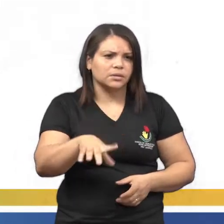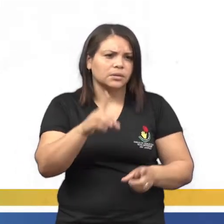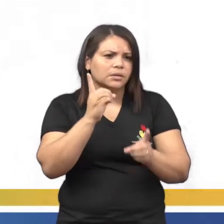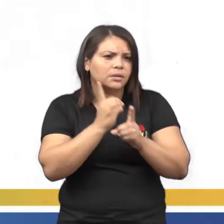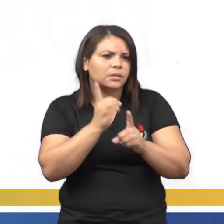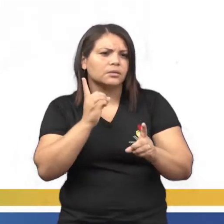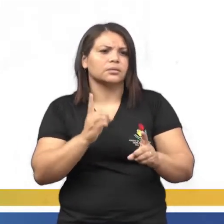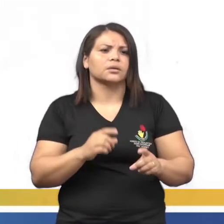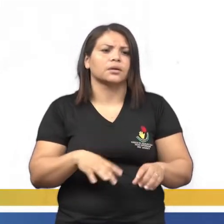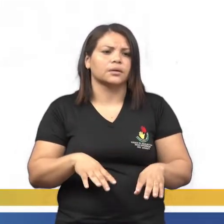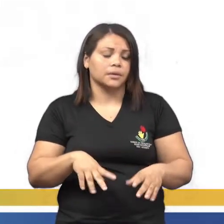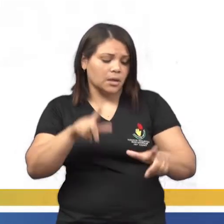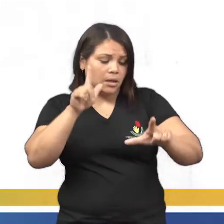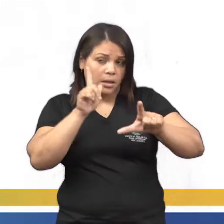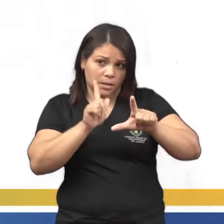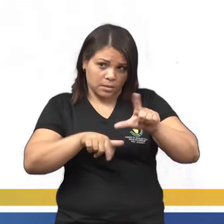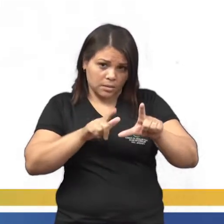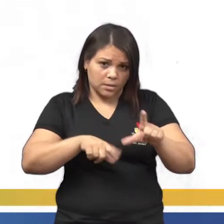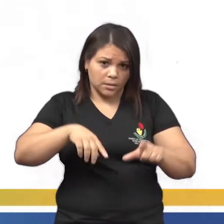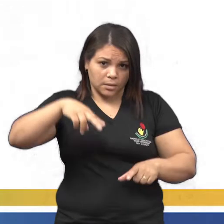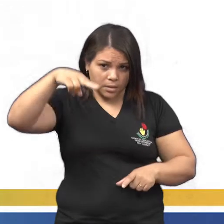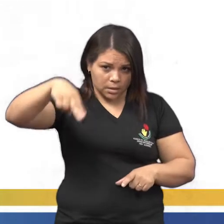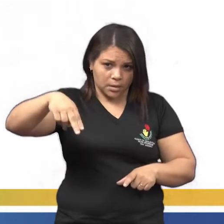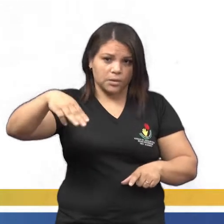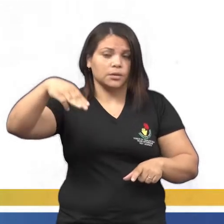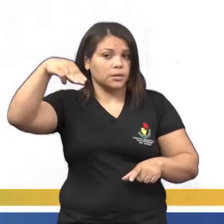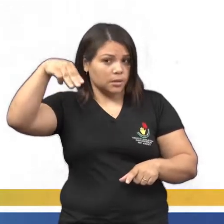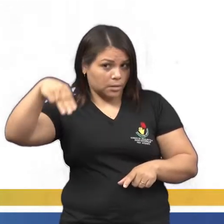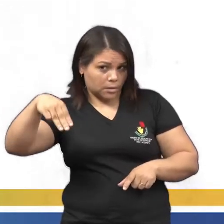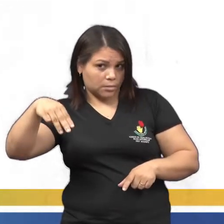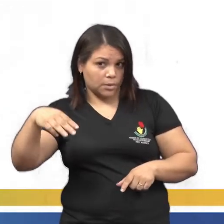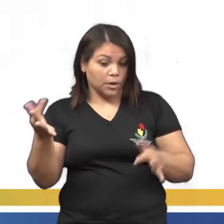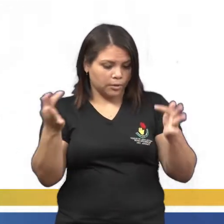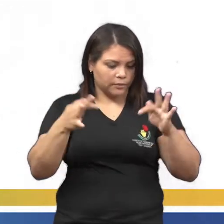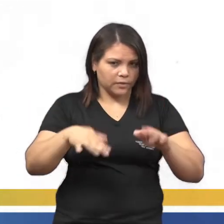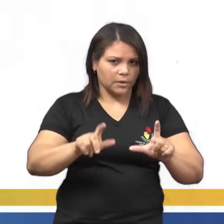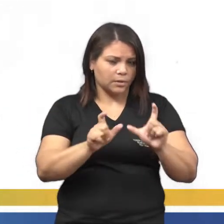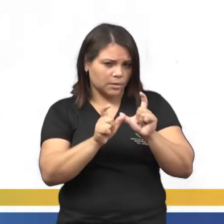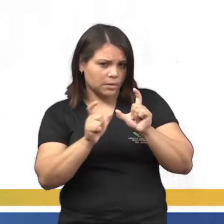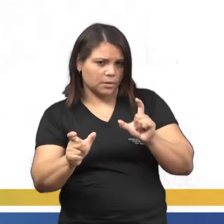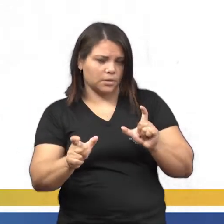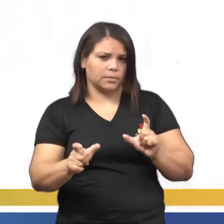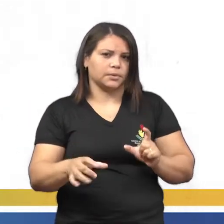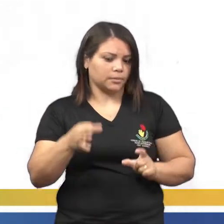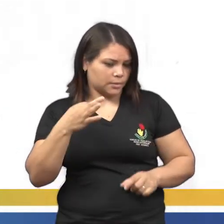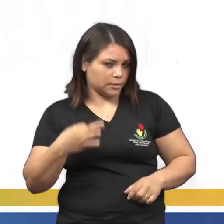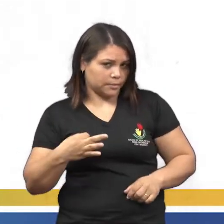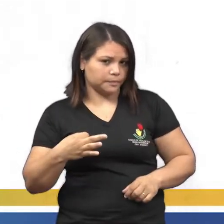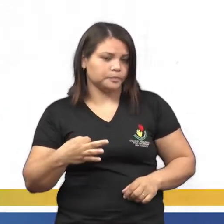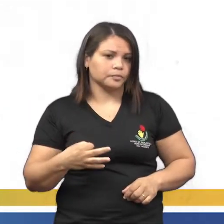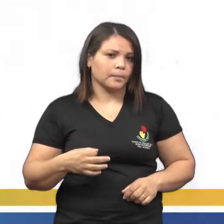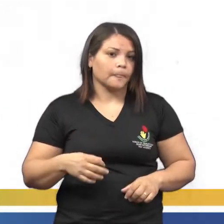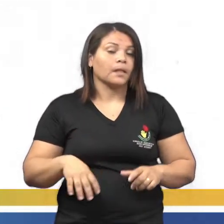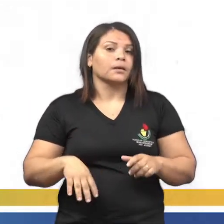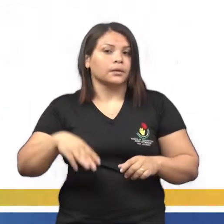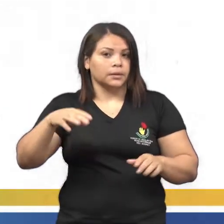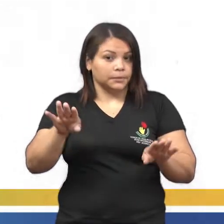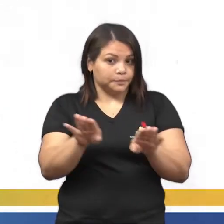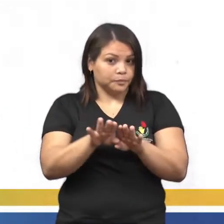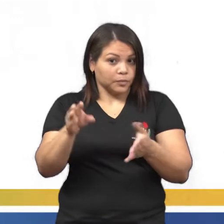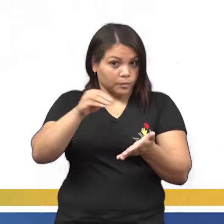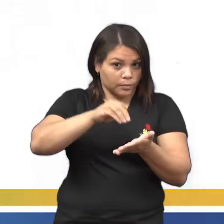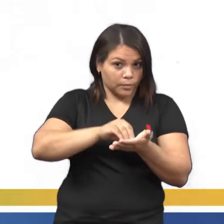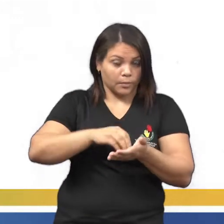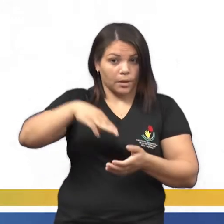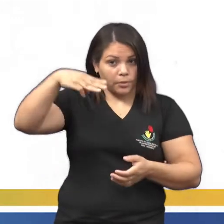identificar as letras N e M no final das sílabas, certo? E empregar o M antes de P e